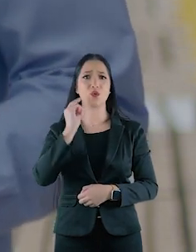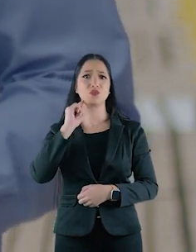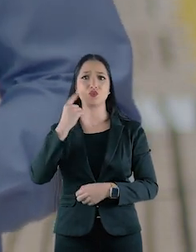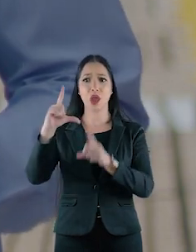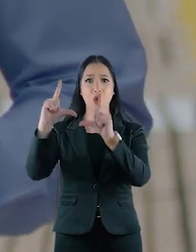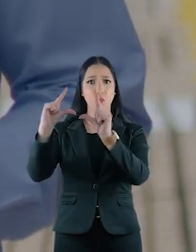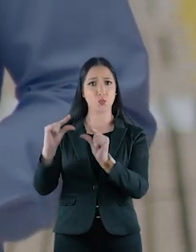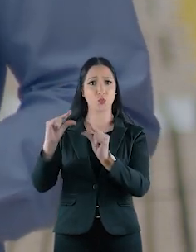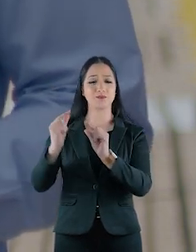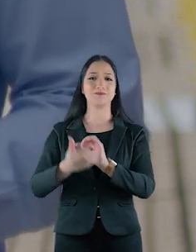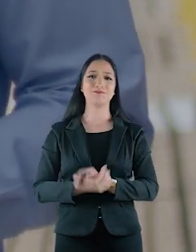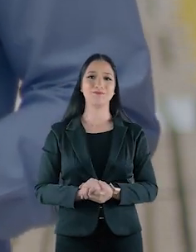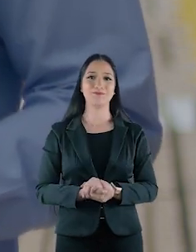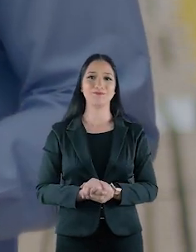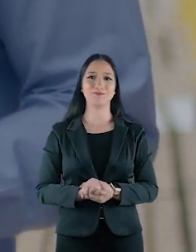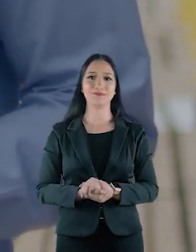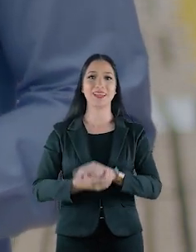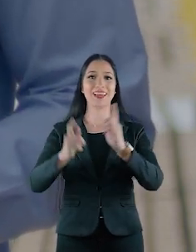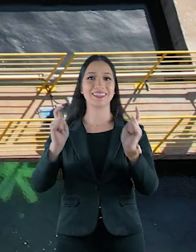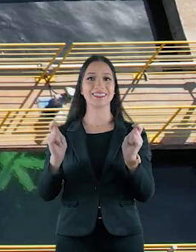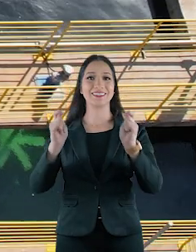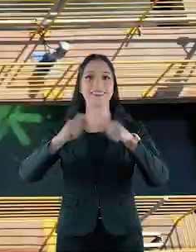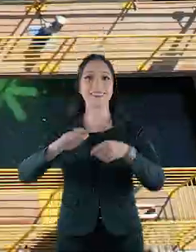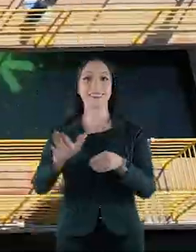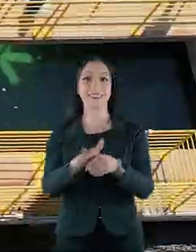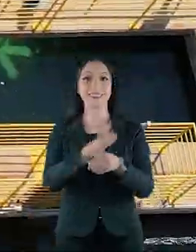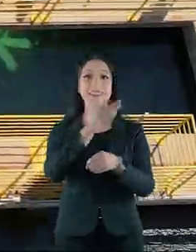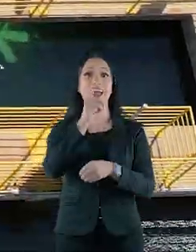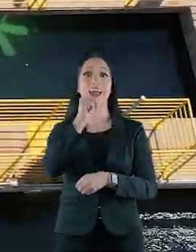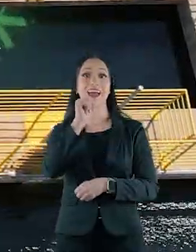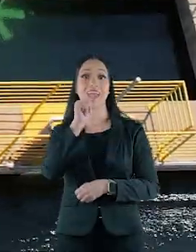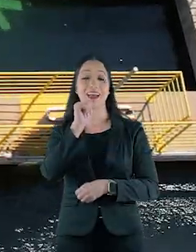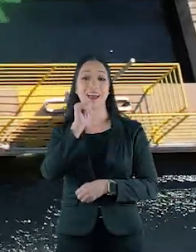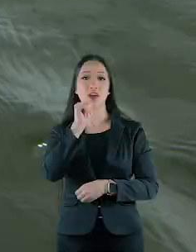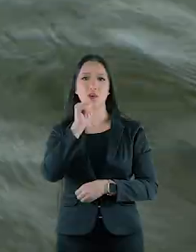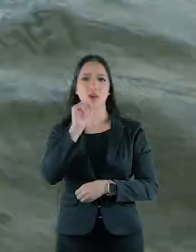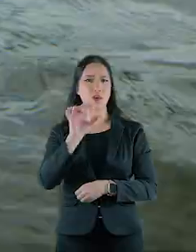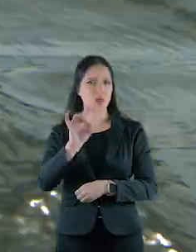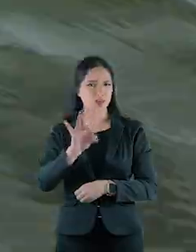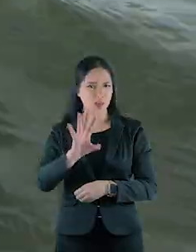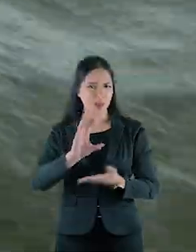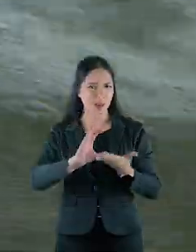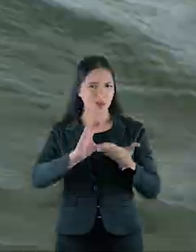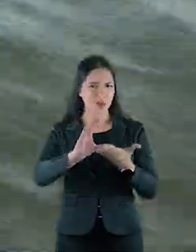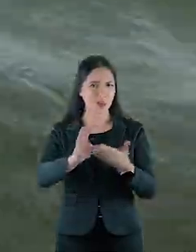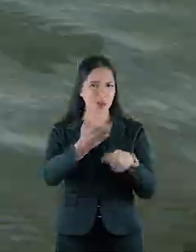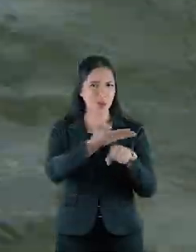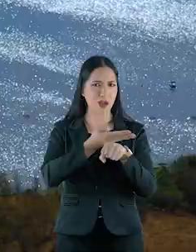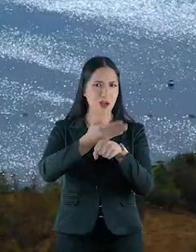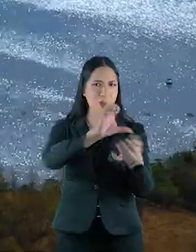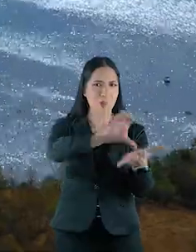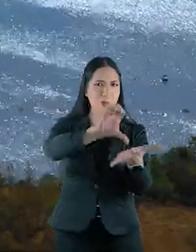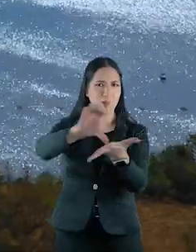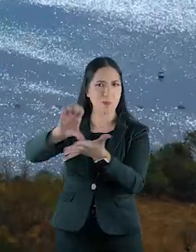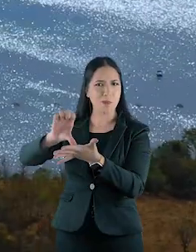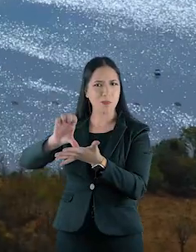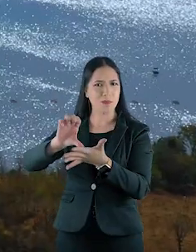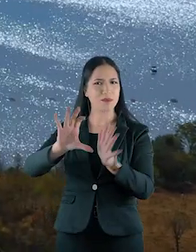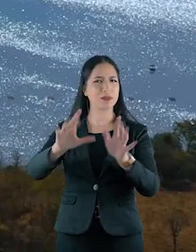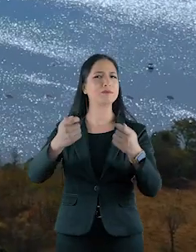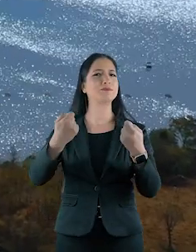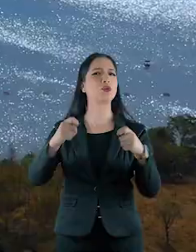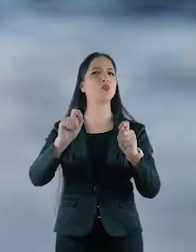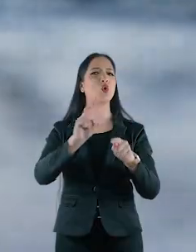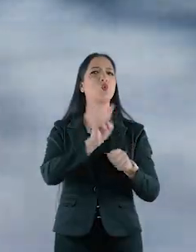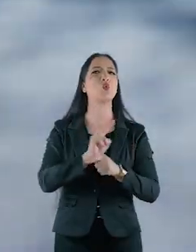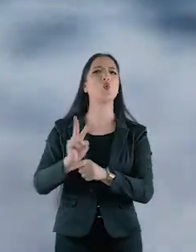e gera uma quantidade de resíduos bem inferior. Para garantir o abastecimento de água, não basta investir em estações